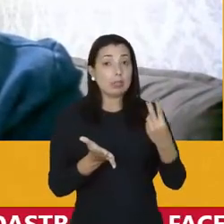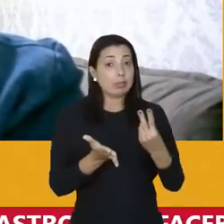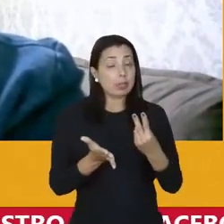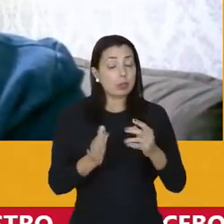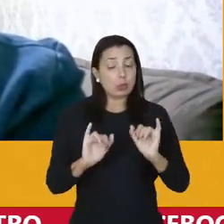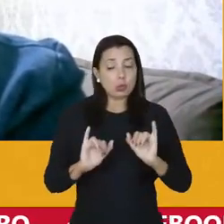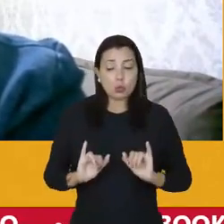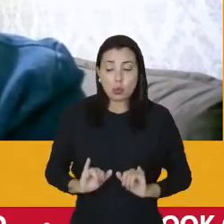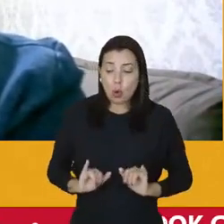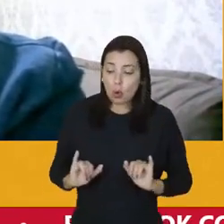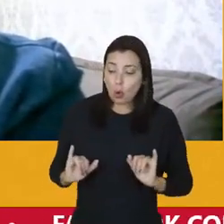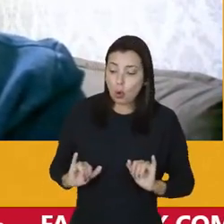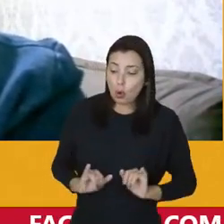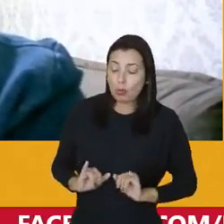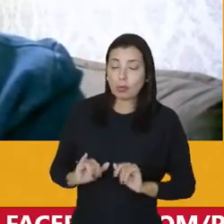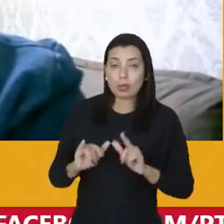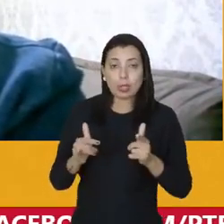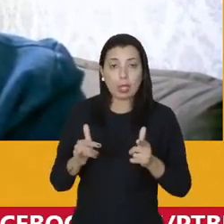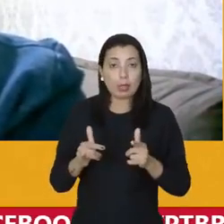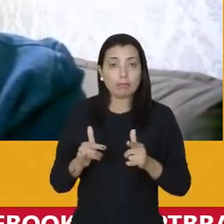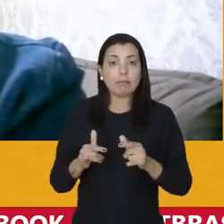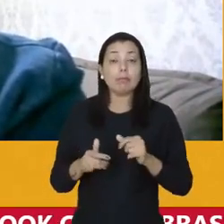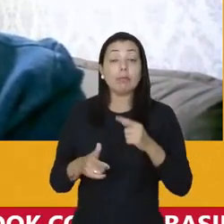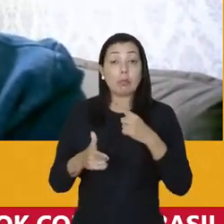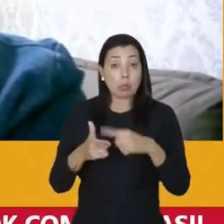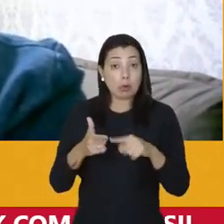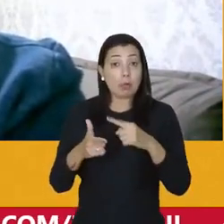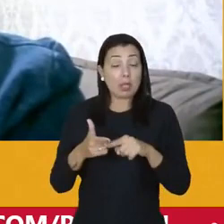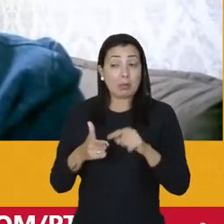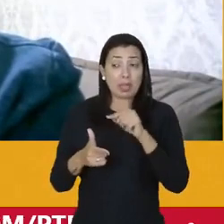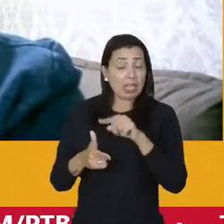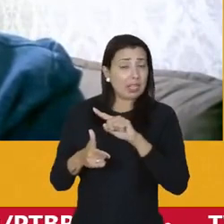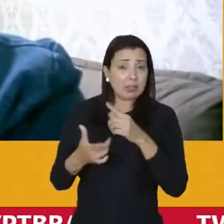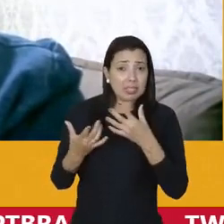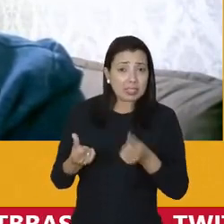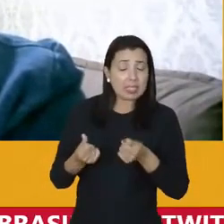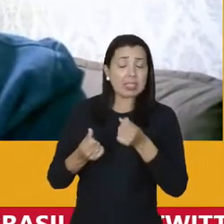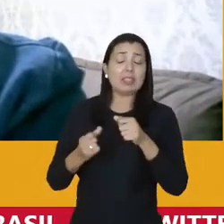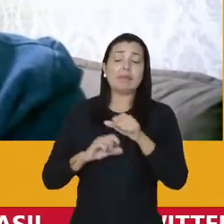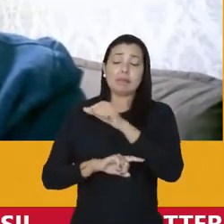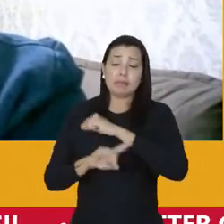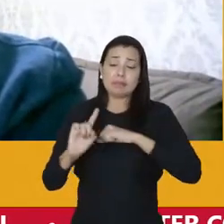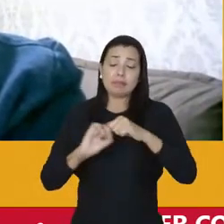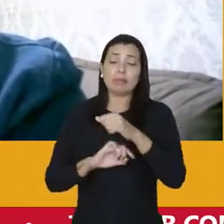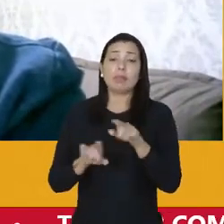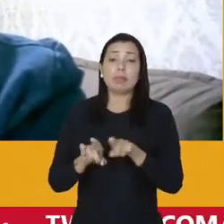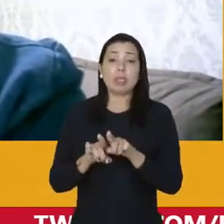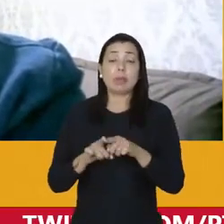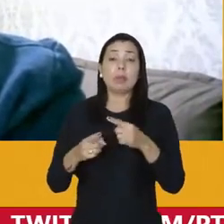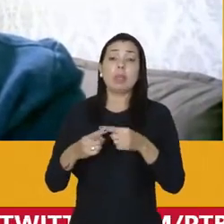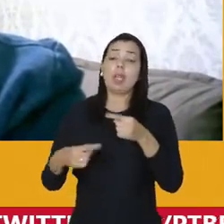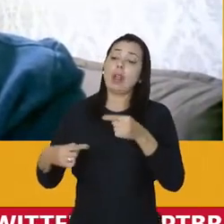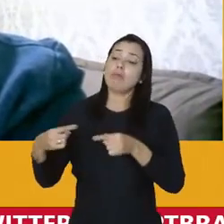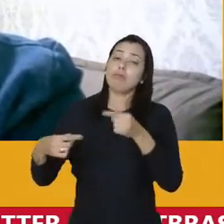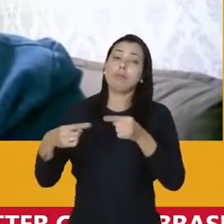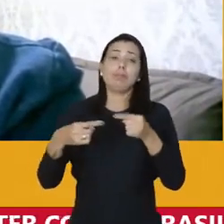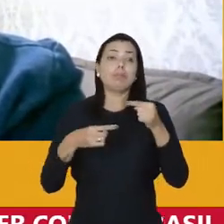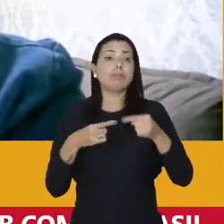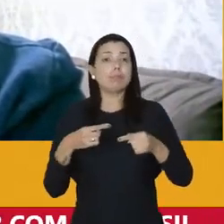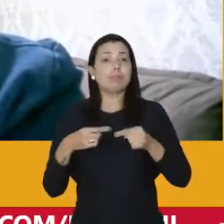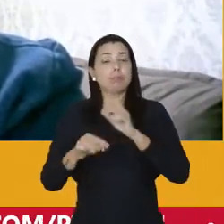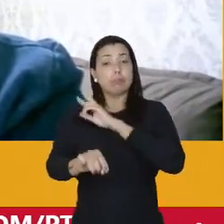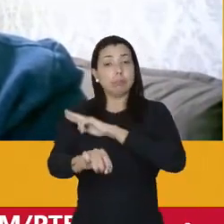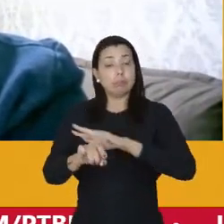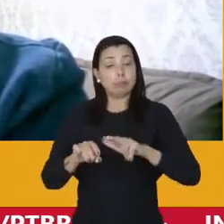sofrem uma grande resistência, tanto na Câmara como na sociedade. Até porque o debate sobre o